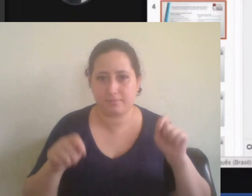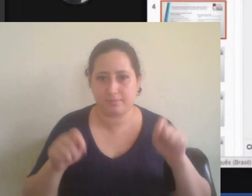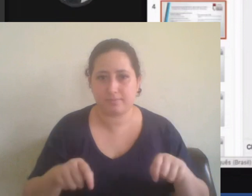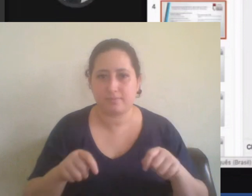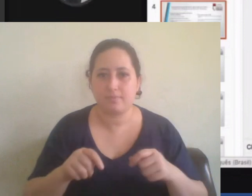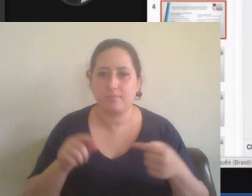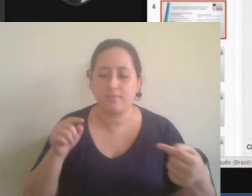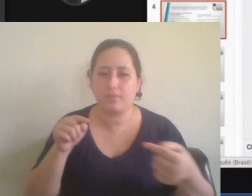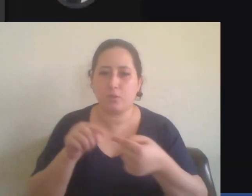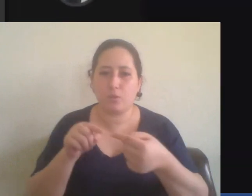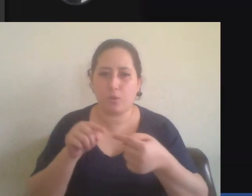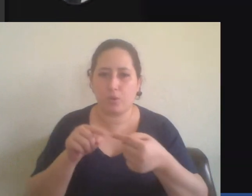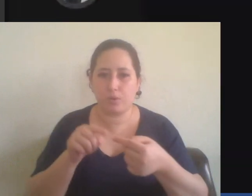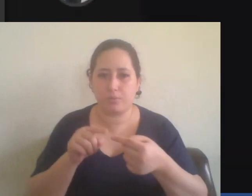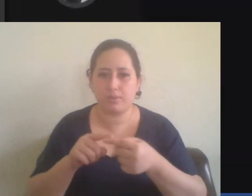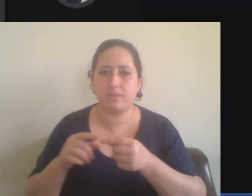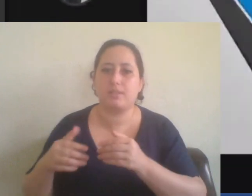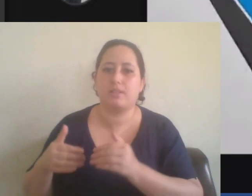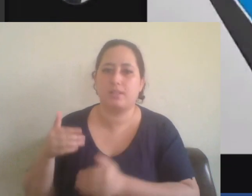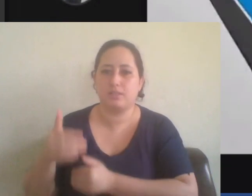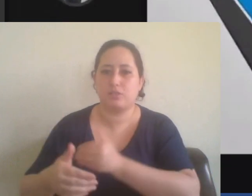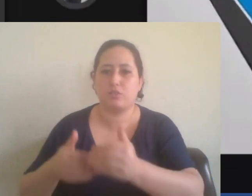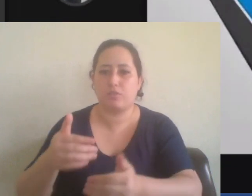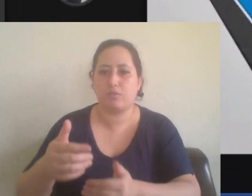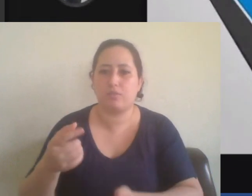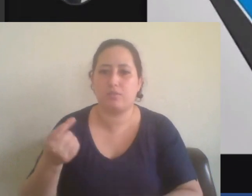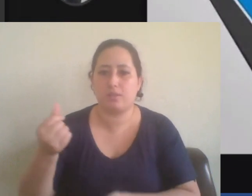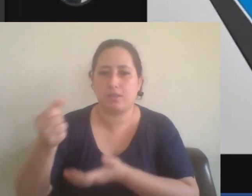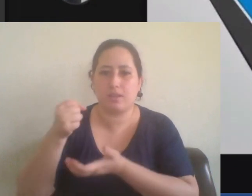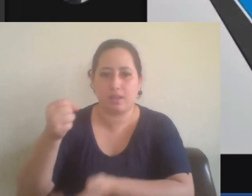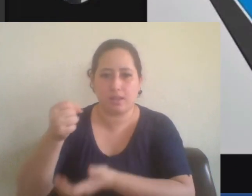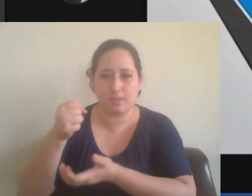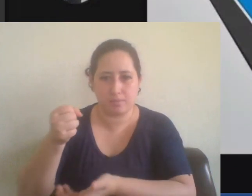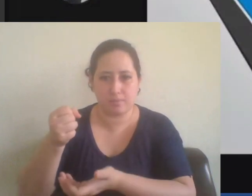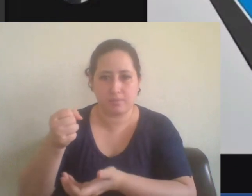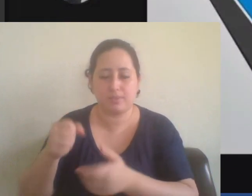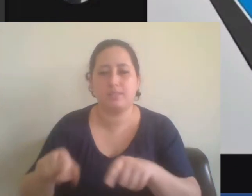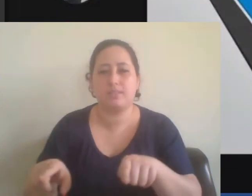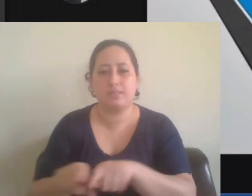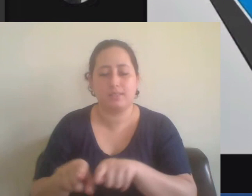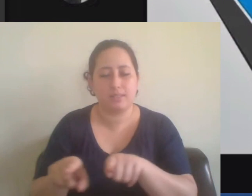referentes ao desenvolvimento do capitalismo e da burguesia.